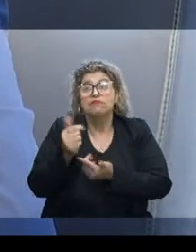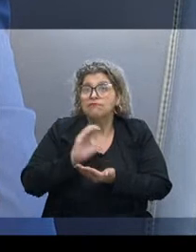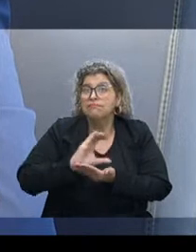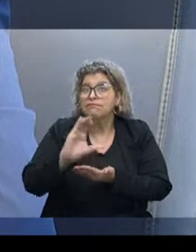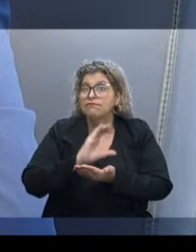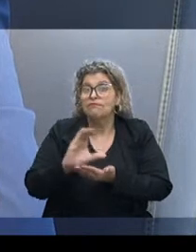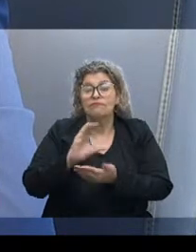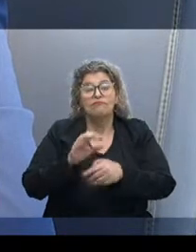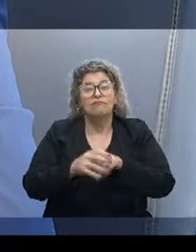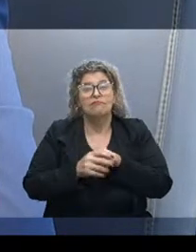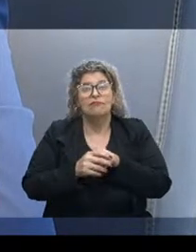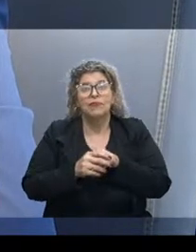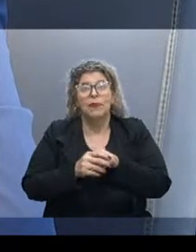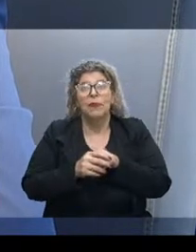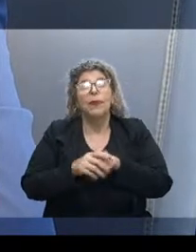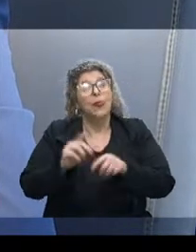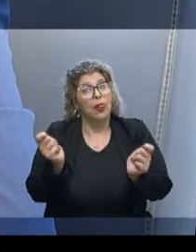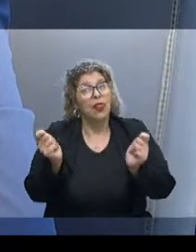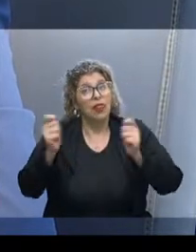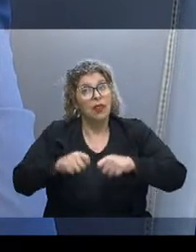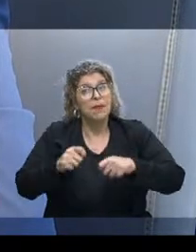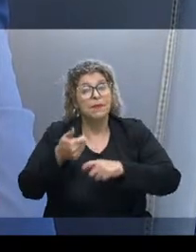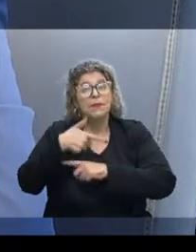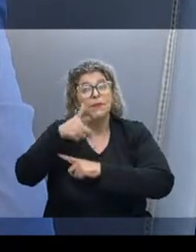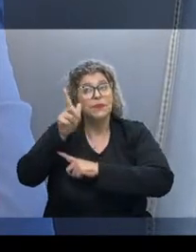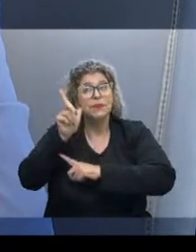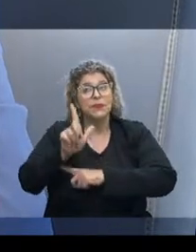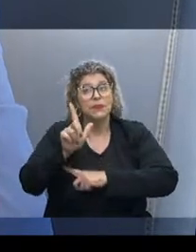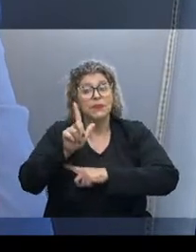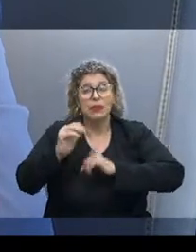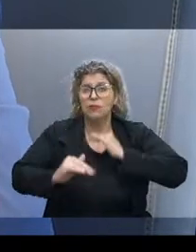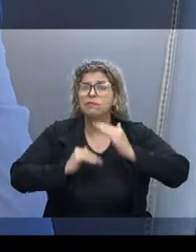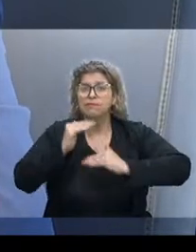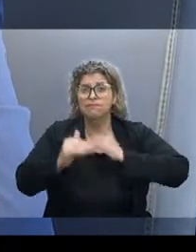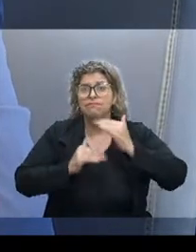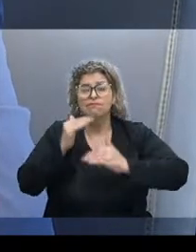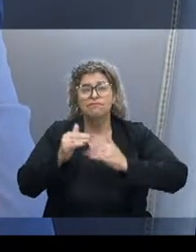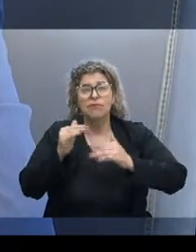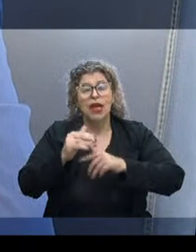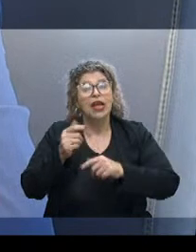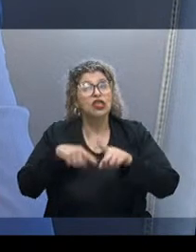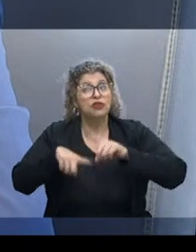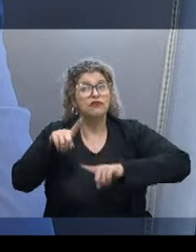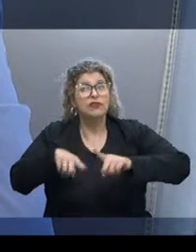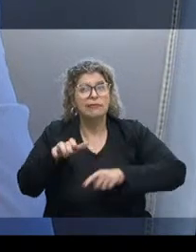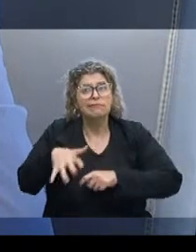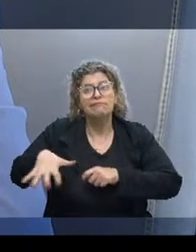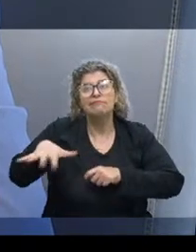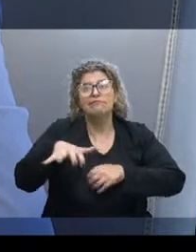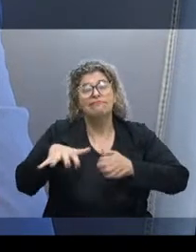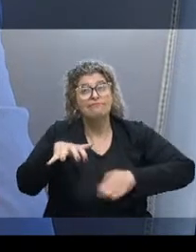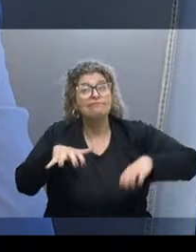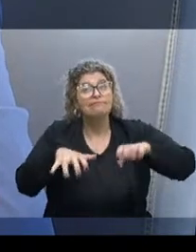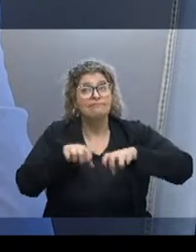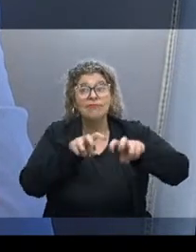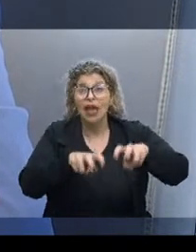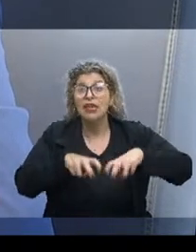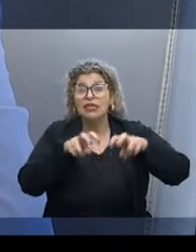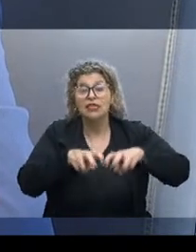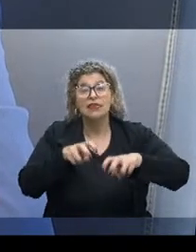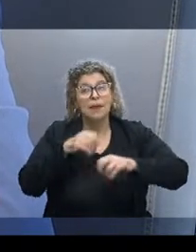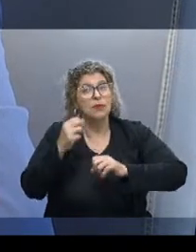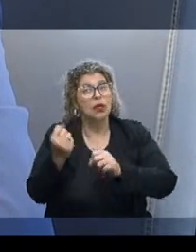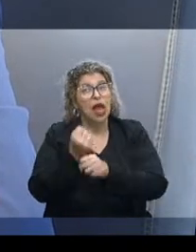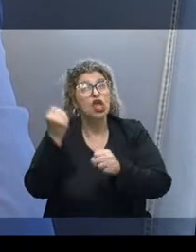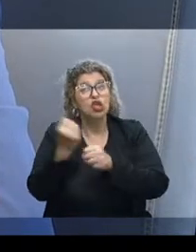investimentos vão permitir que a gente consiga desenvolver atividades nas regiões, no interior do Estado, porque as obras